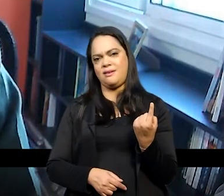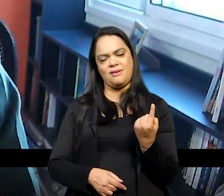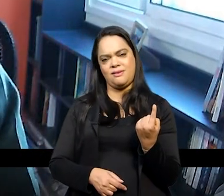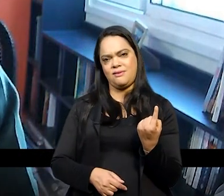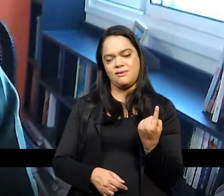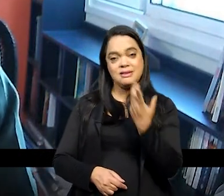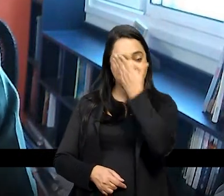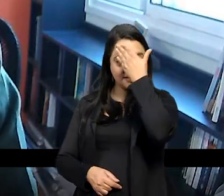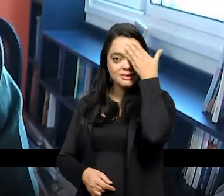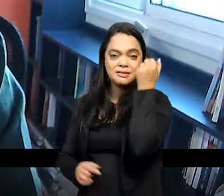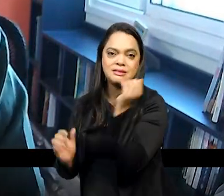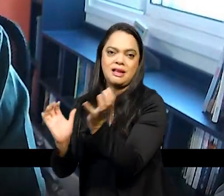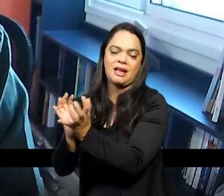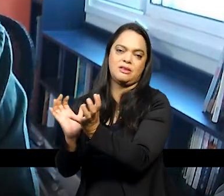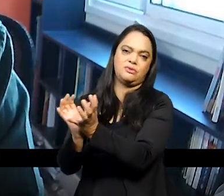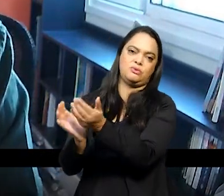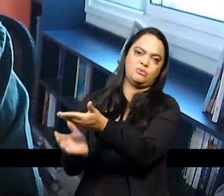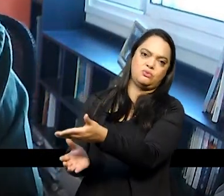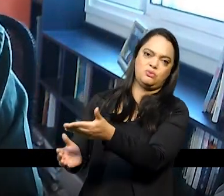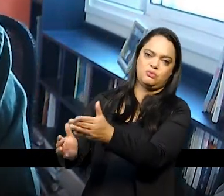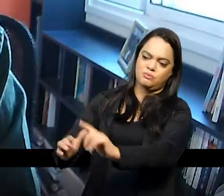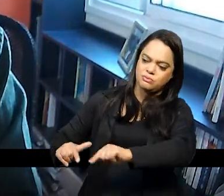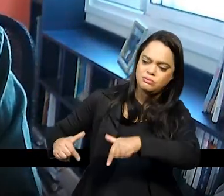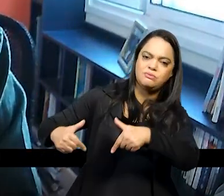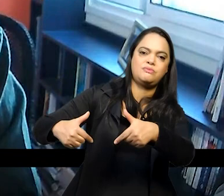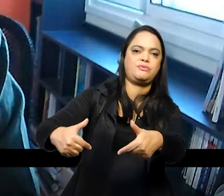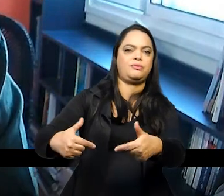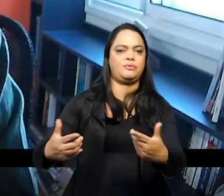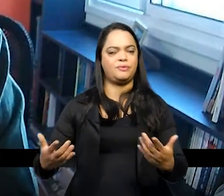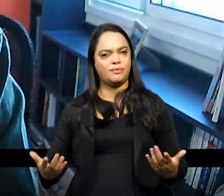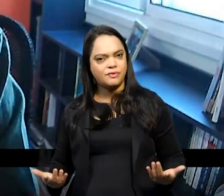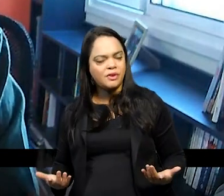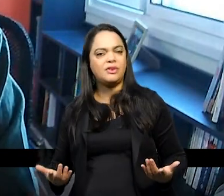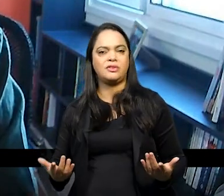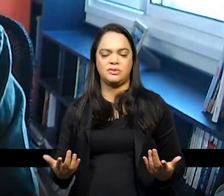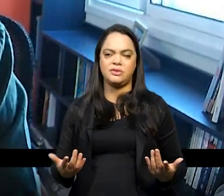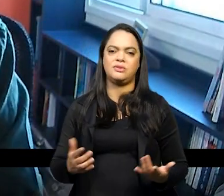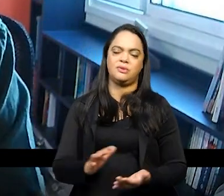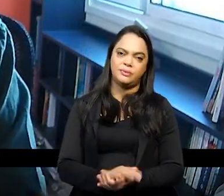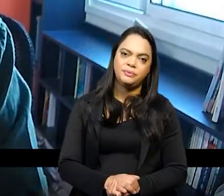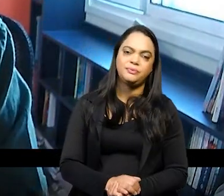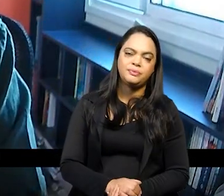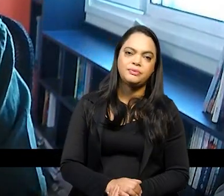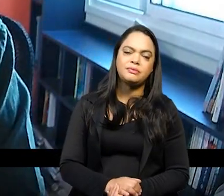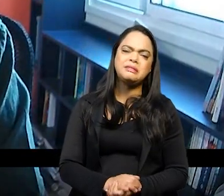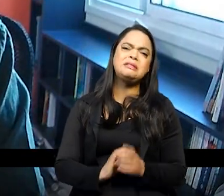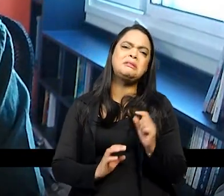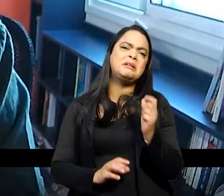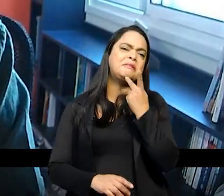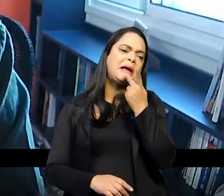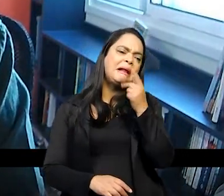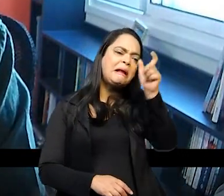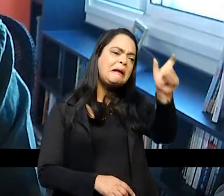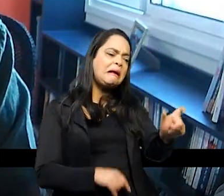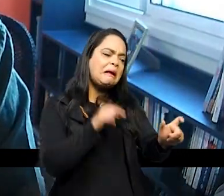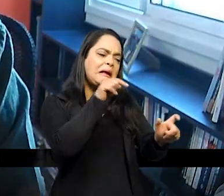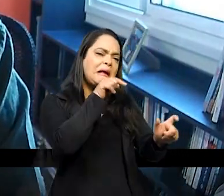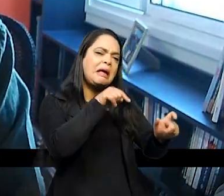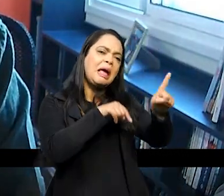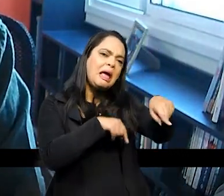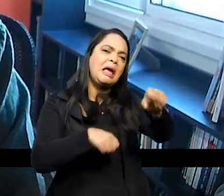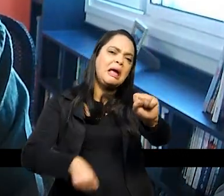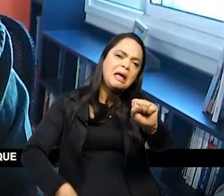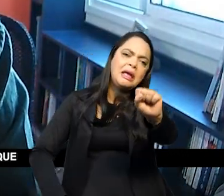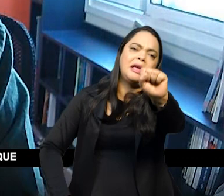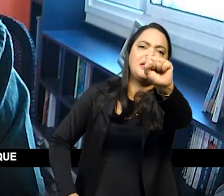justamente por exagerar nos atributos individuais e alejar as coletividades a heroicização dos personagens